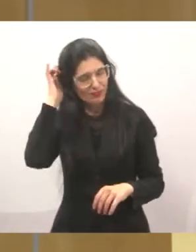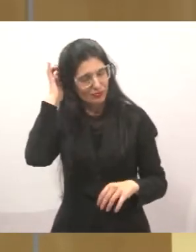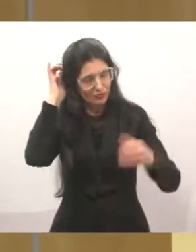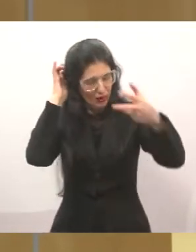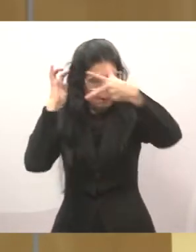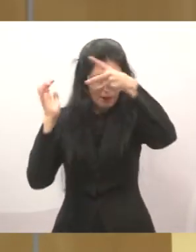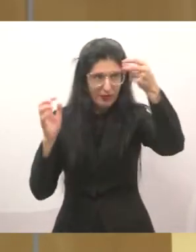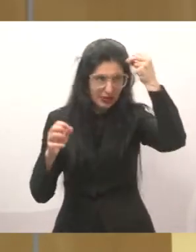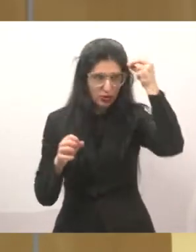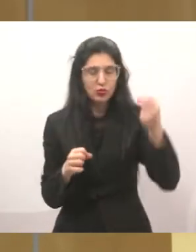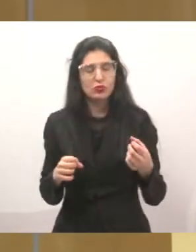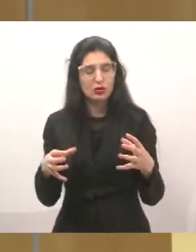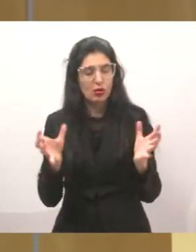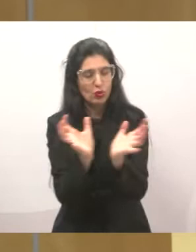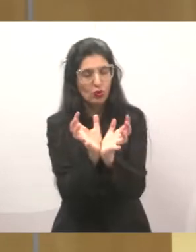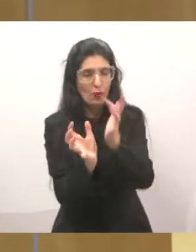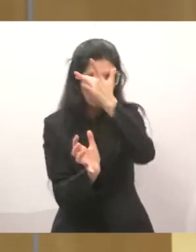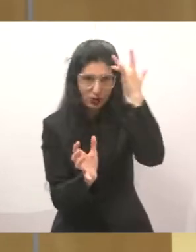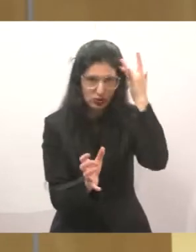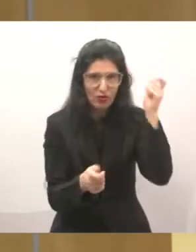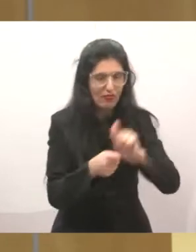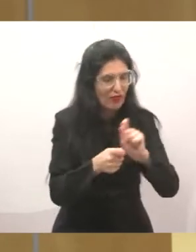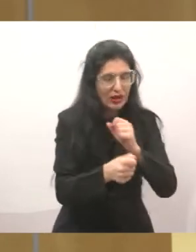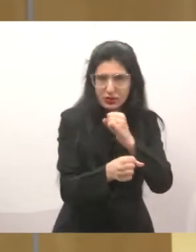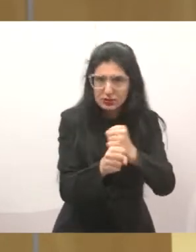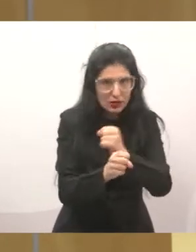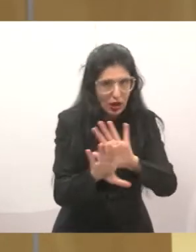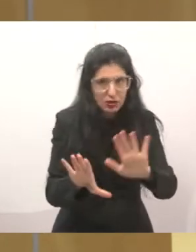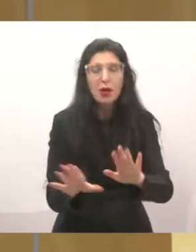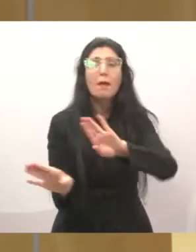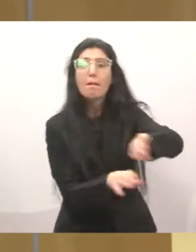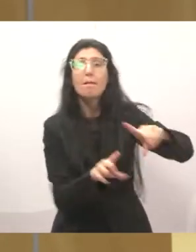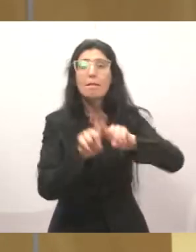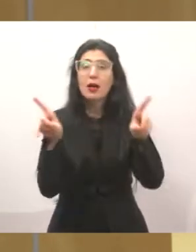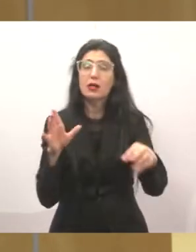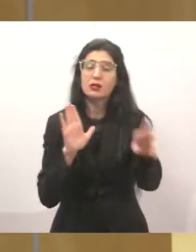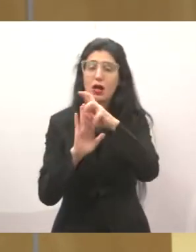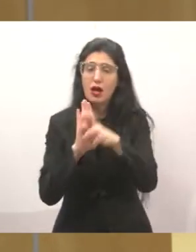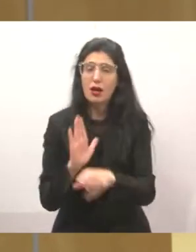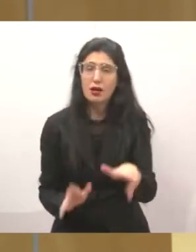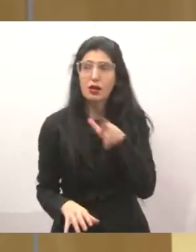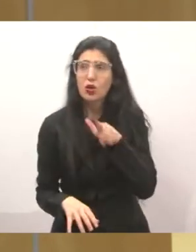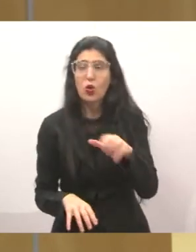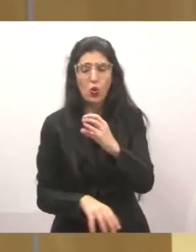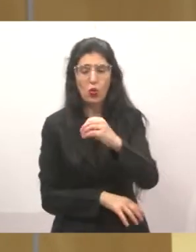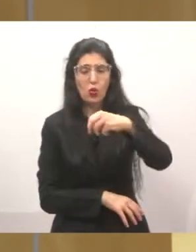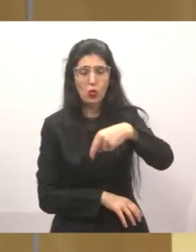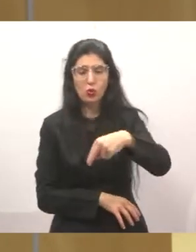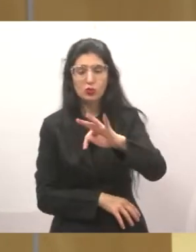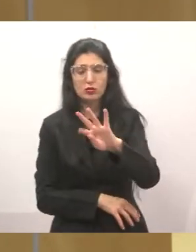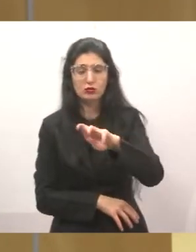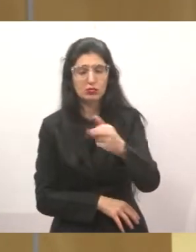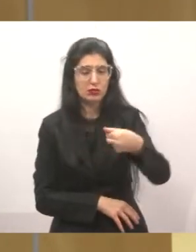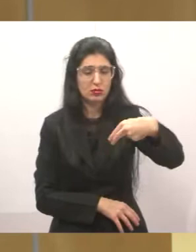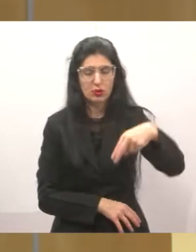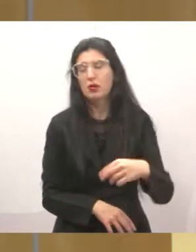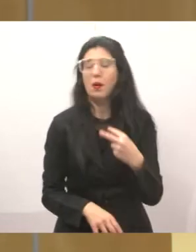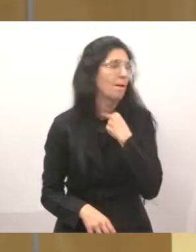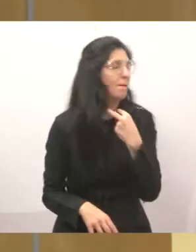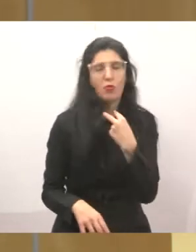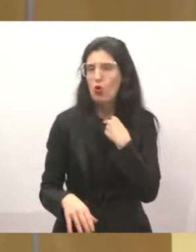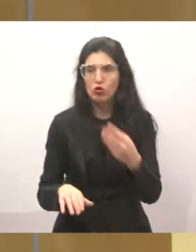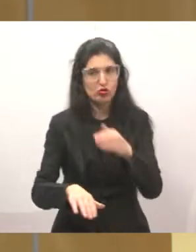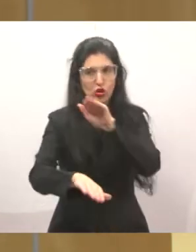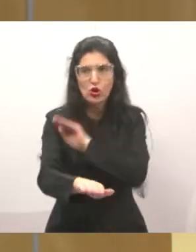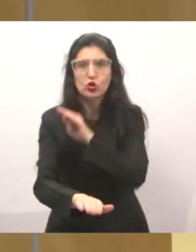questionam a gente. Porque hoje existe uma resolução do CONTRAN que você não pode fazer lombada onde é muita subida, não pode fazer